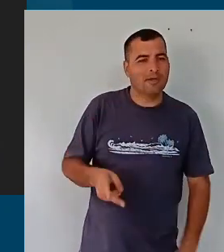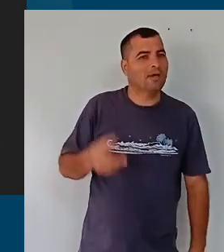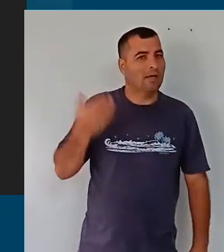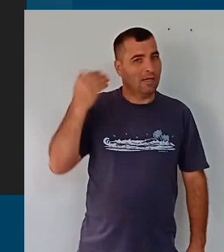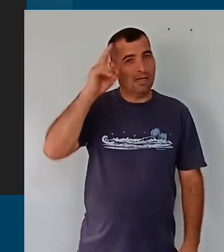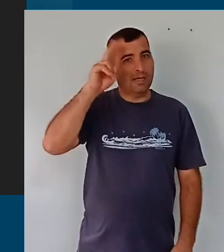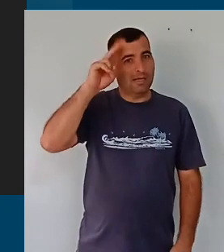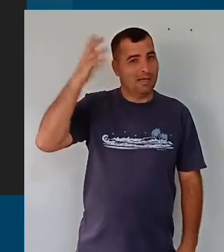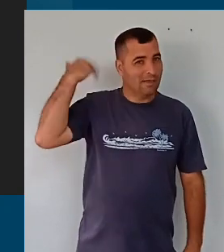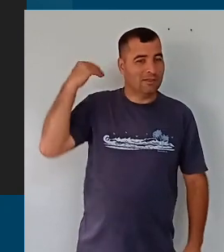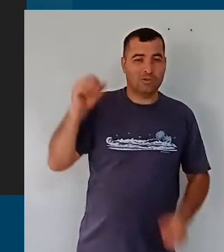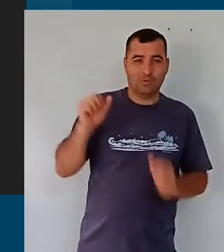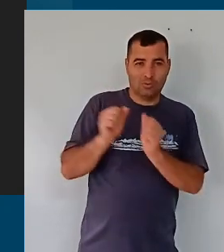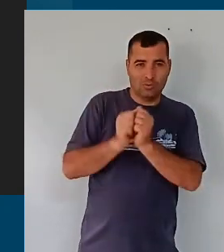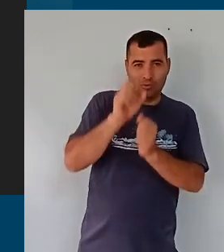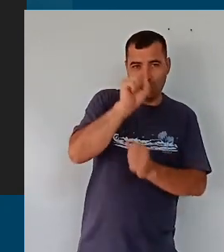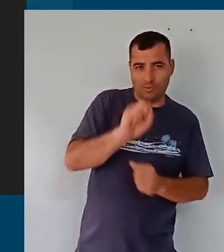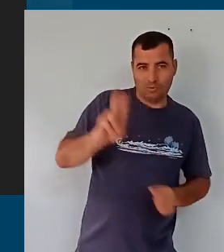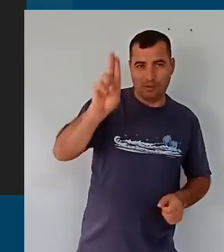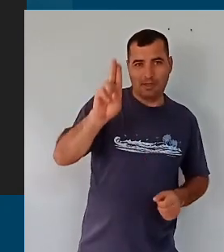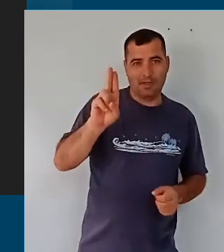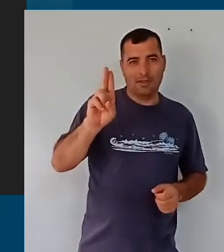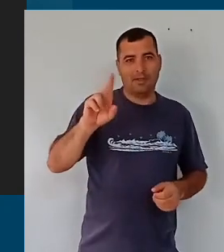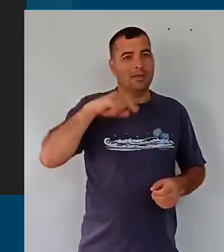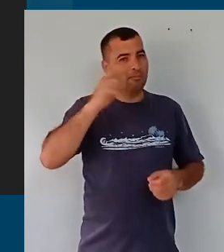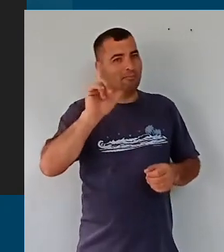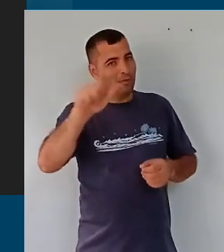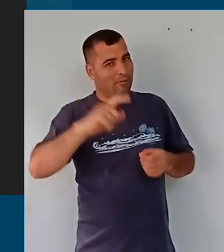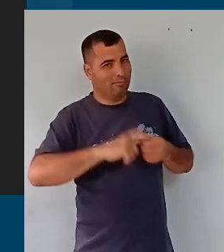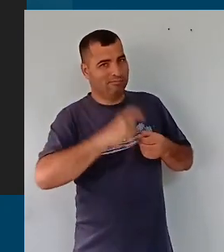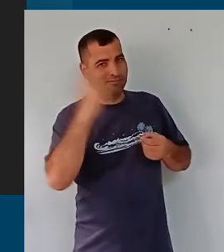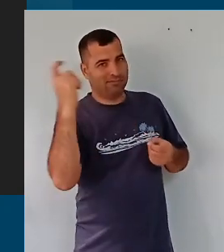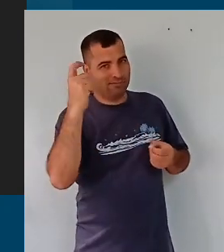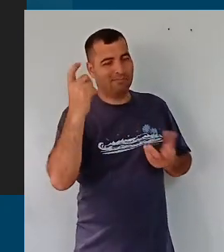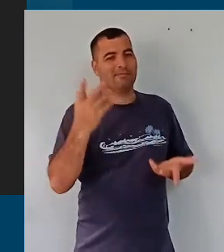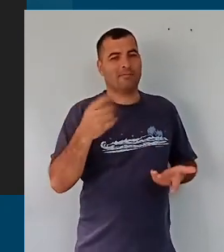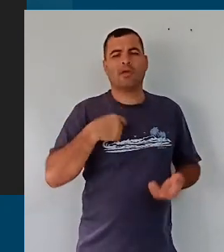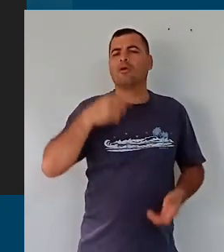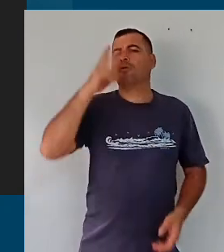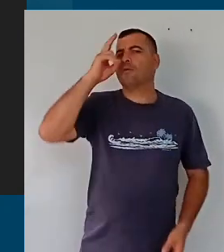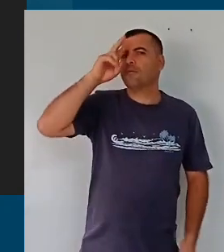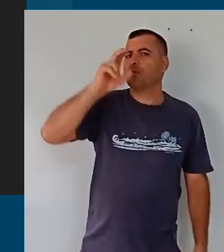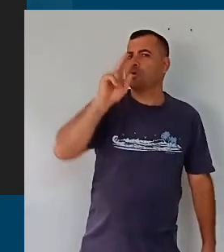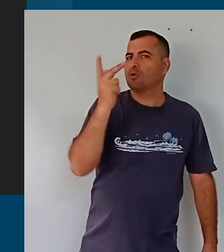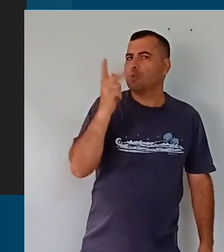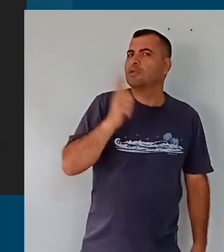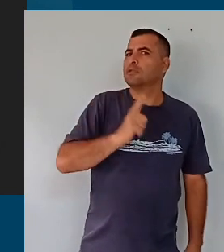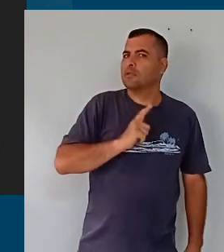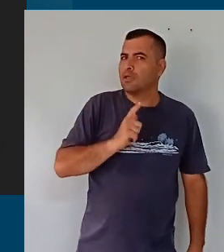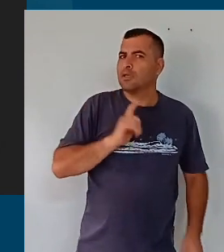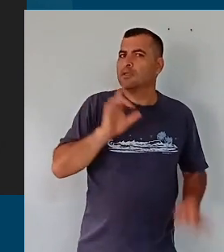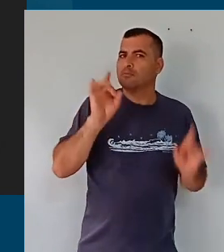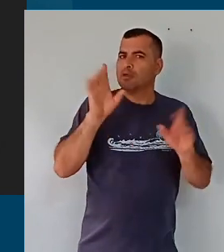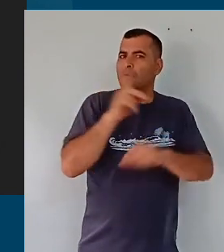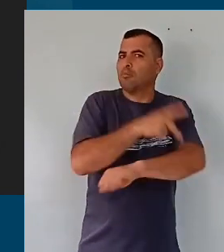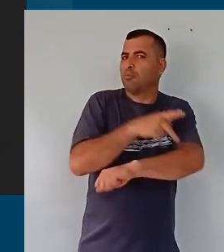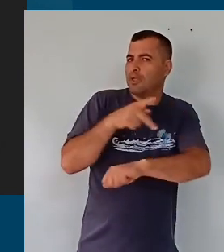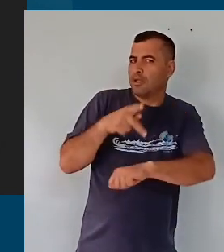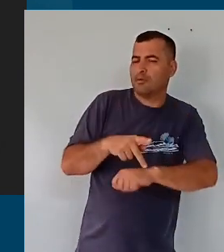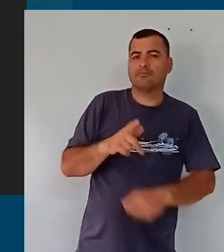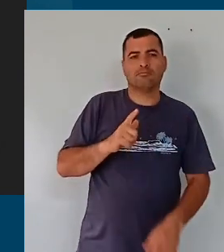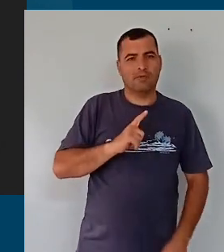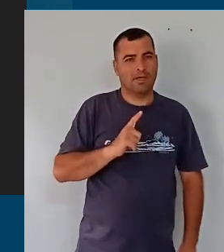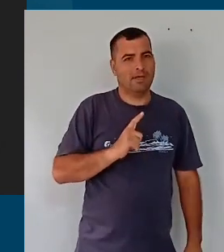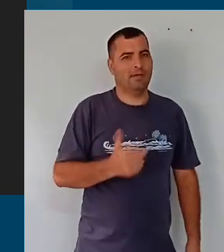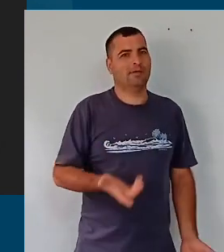um distrito de Sumaré, Hortolândia sempre teve uma espacialidade pedagógica muito rica,